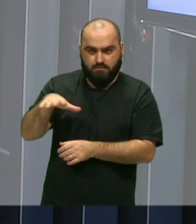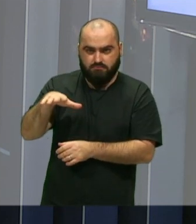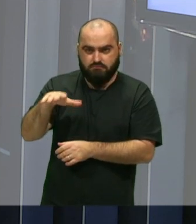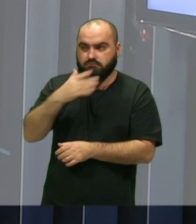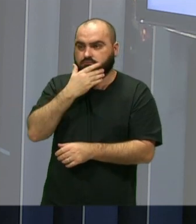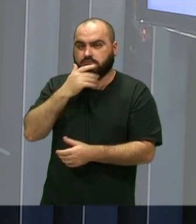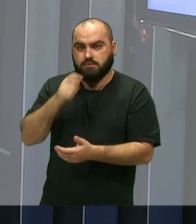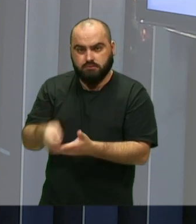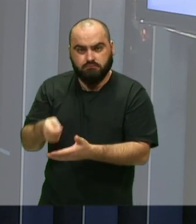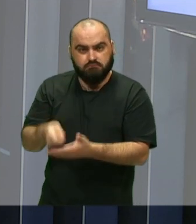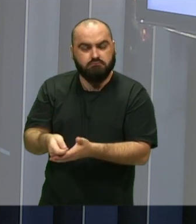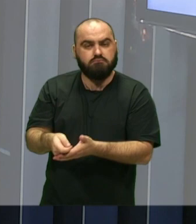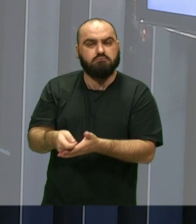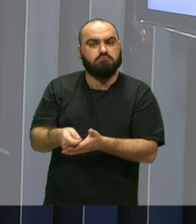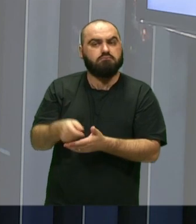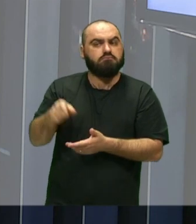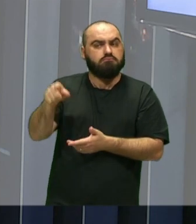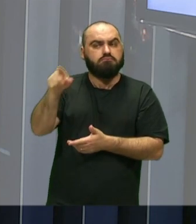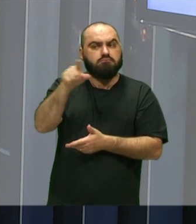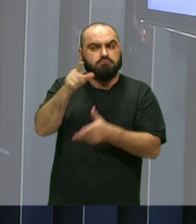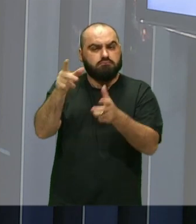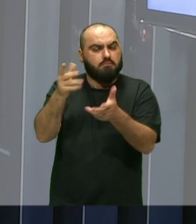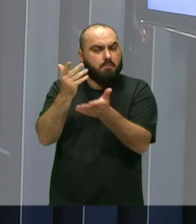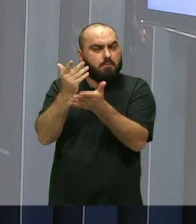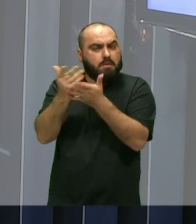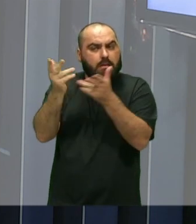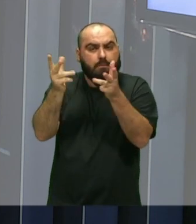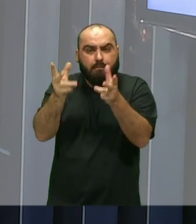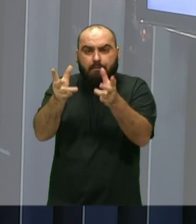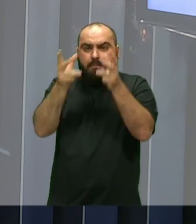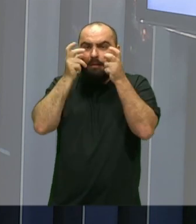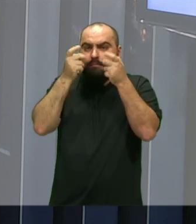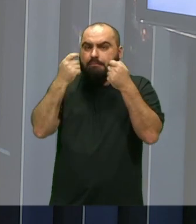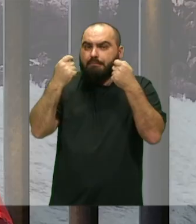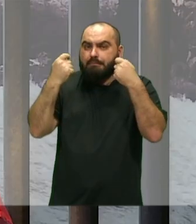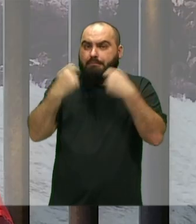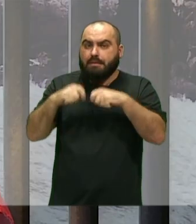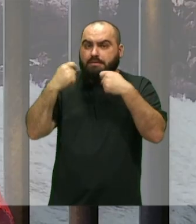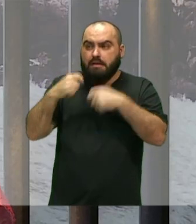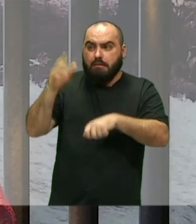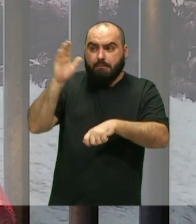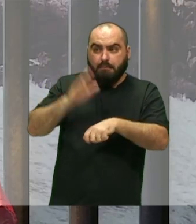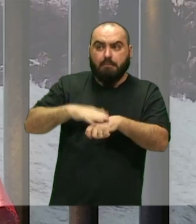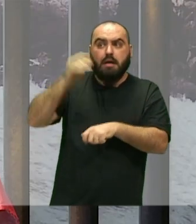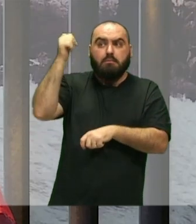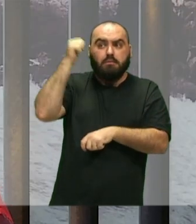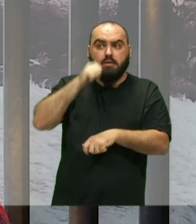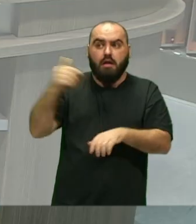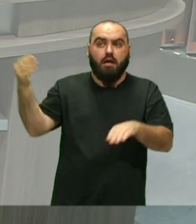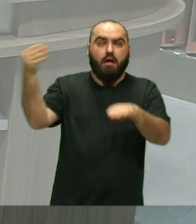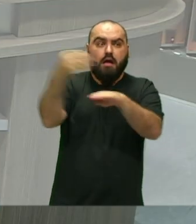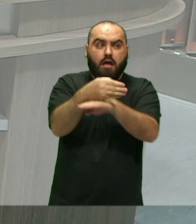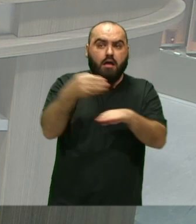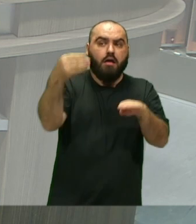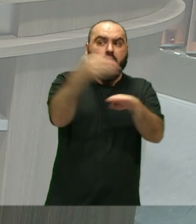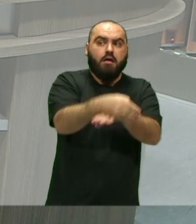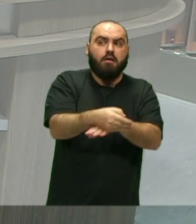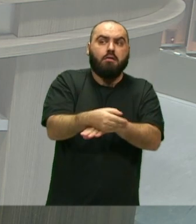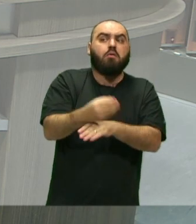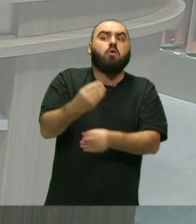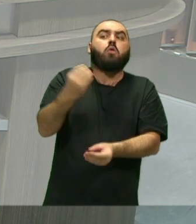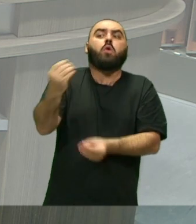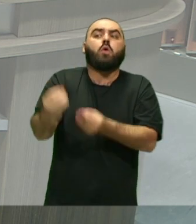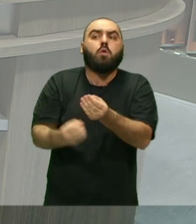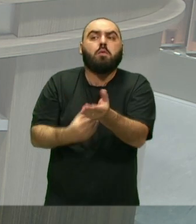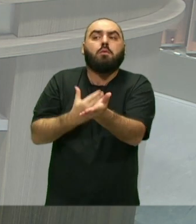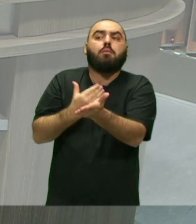Você começa a ver Que era necessário Que mais mulheres Atuassem Como é que nasce O BAC Mulher Como é que ele